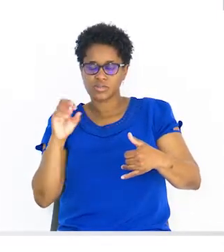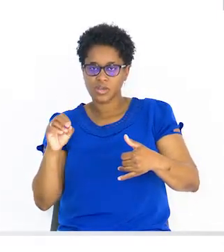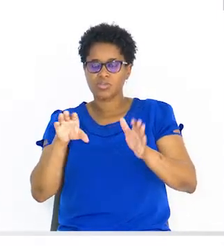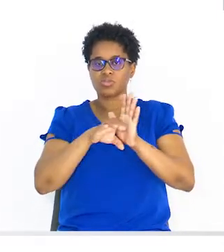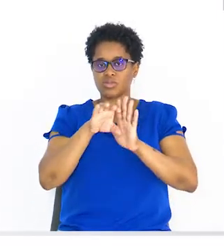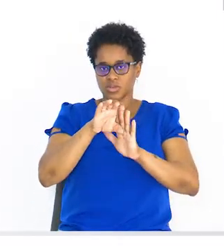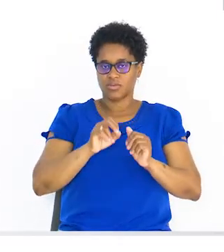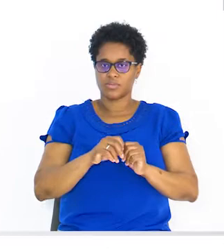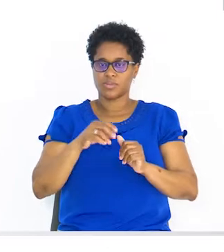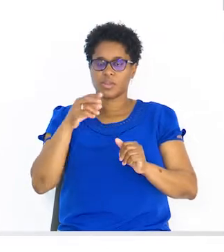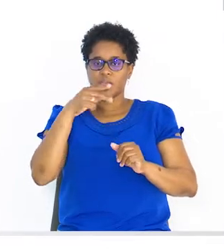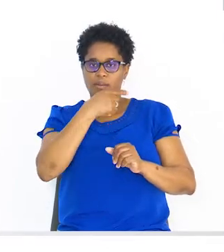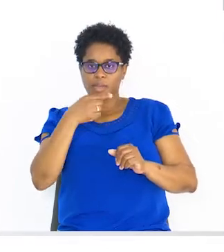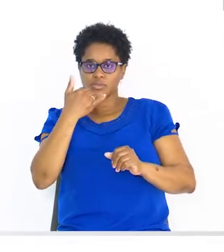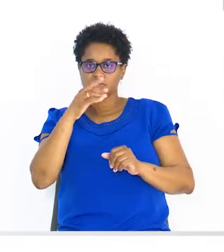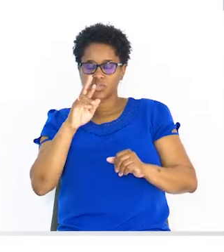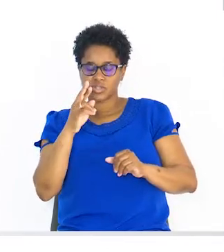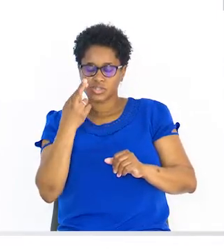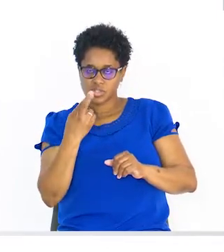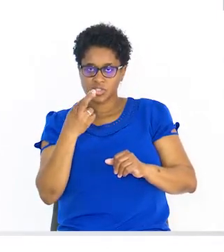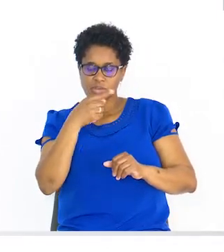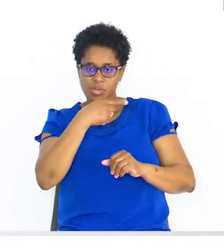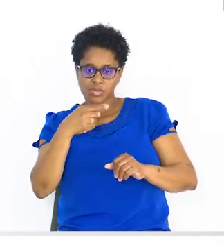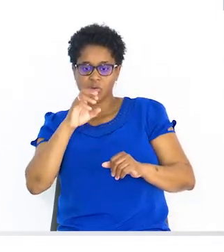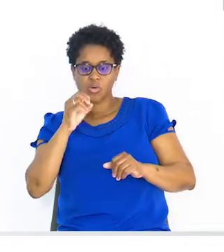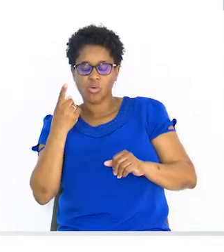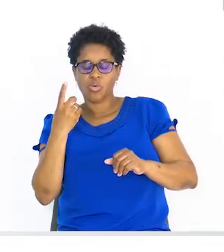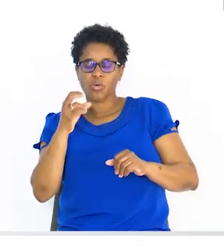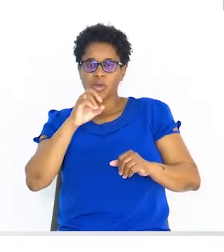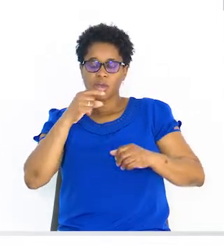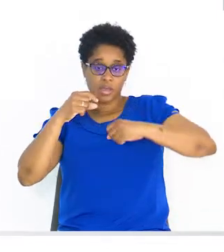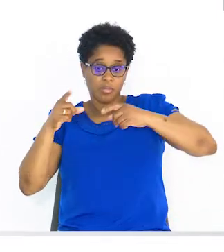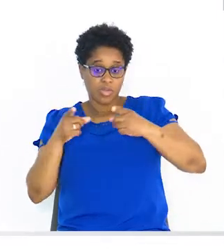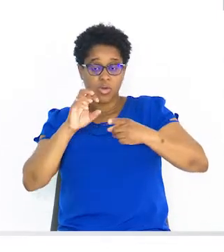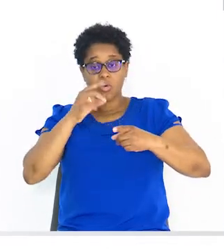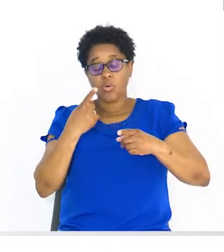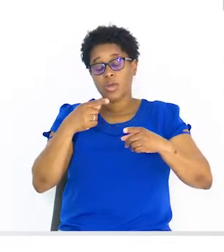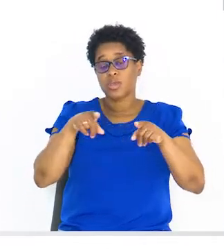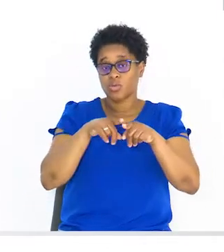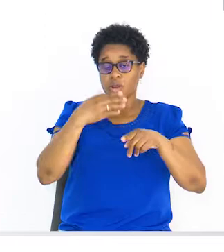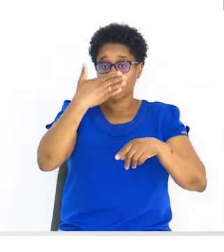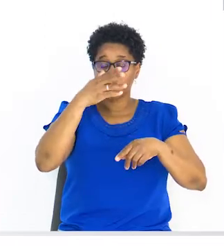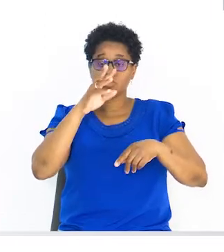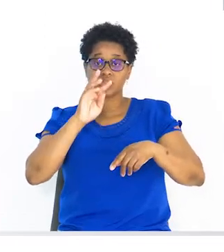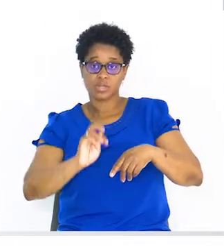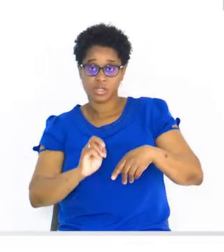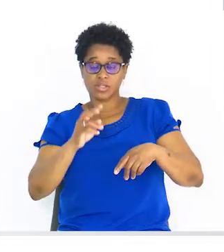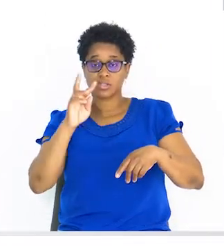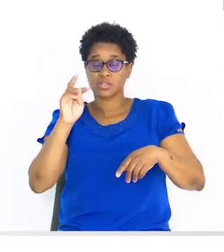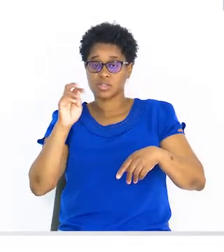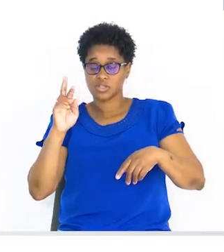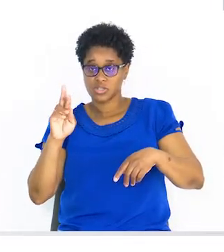condição. O menos 2x menor ou igual que 1 sobre 3 menos 3x ou